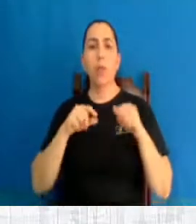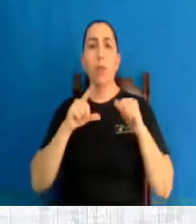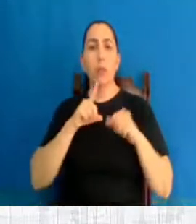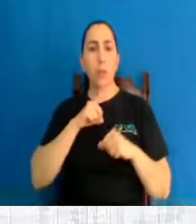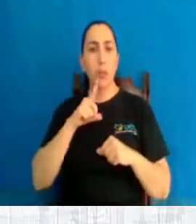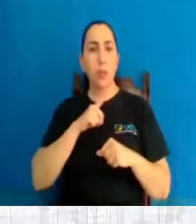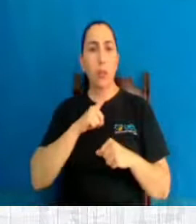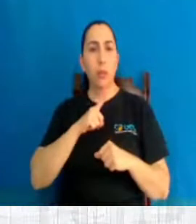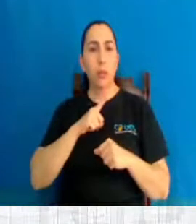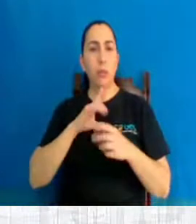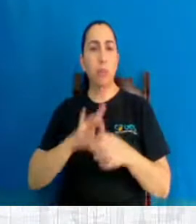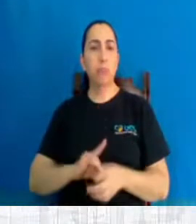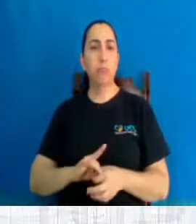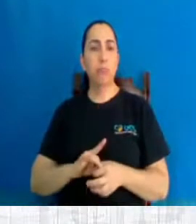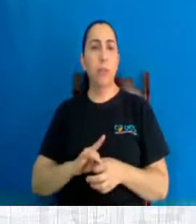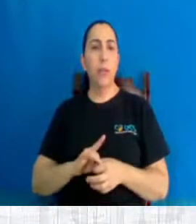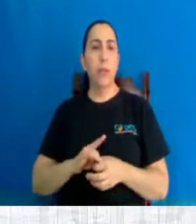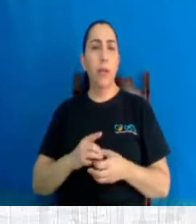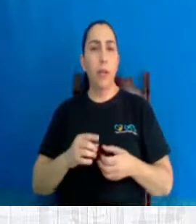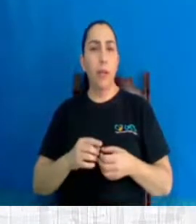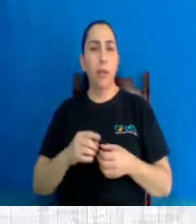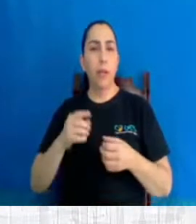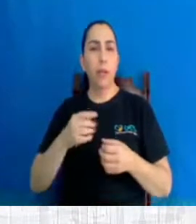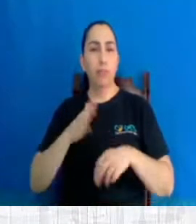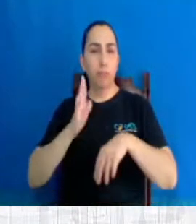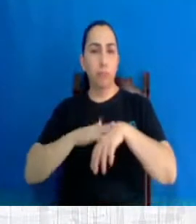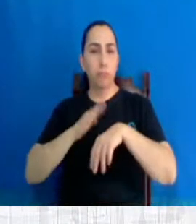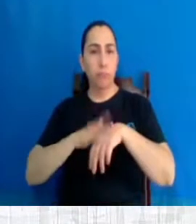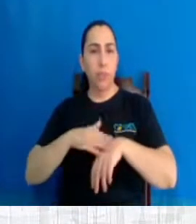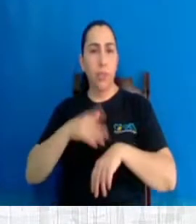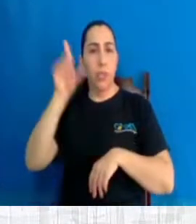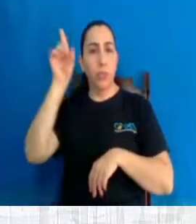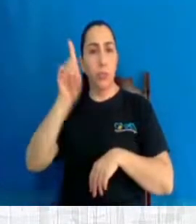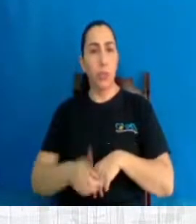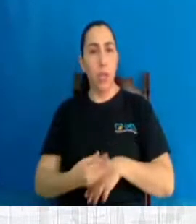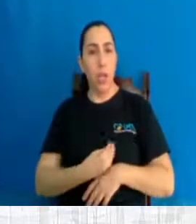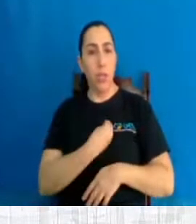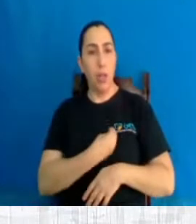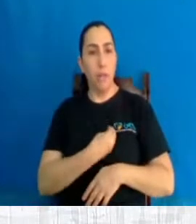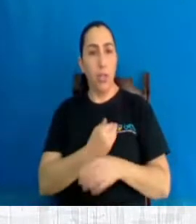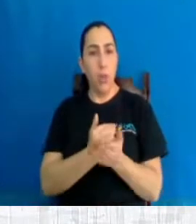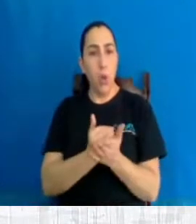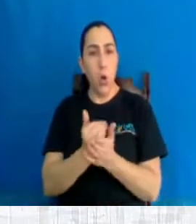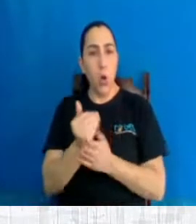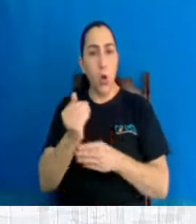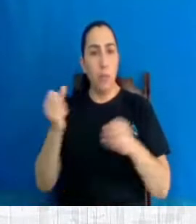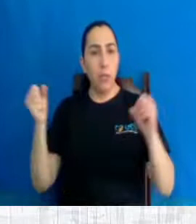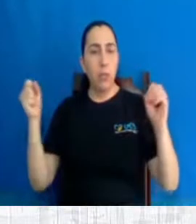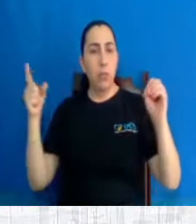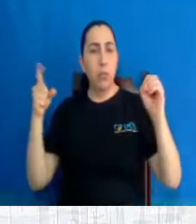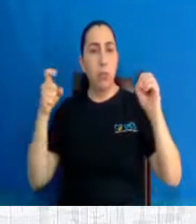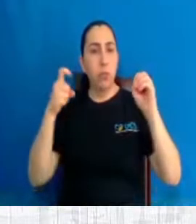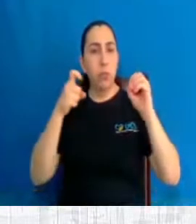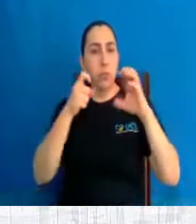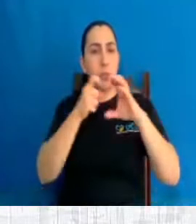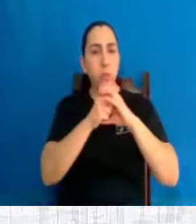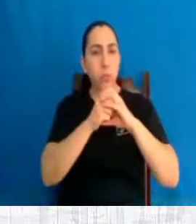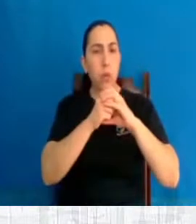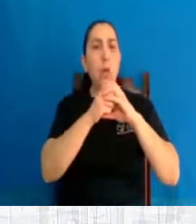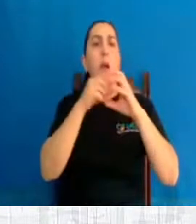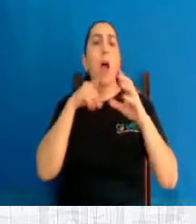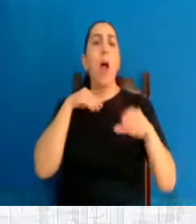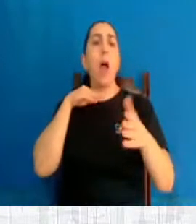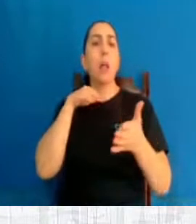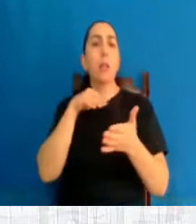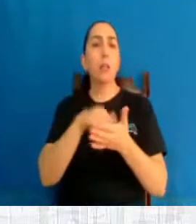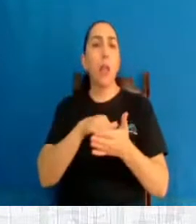Promover, não é proibir o aborto. Está lá o quê? Promover o direito à vida desde a concepção até a morte natural, observando os direitos do nosso futuro por